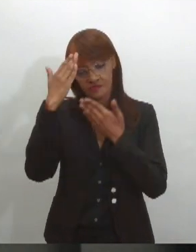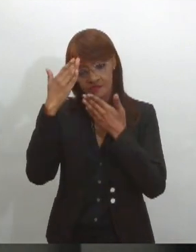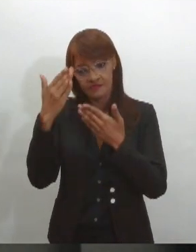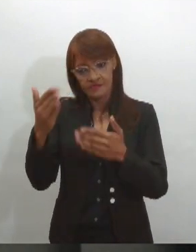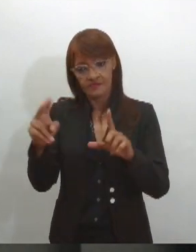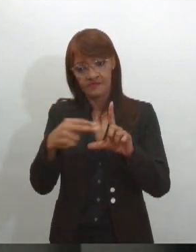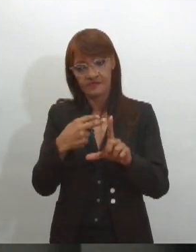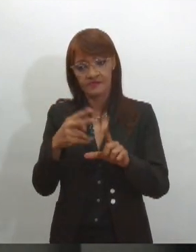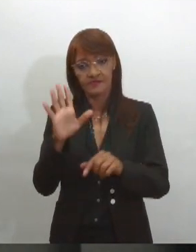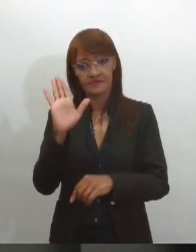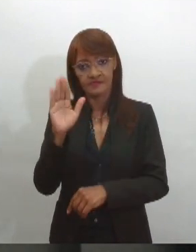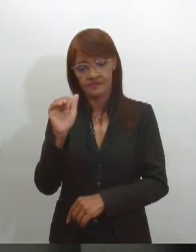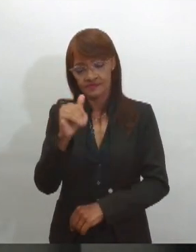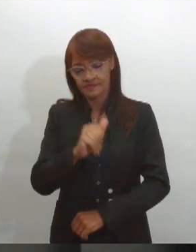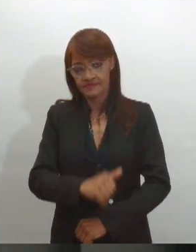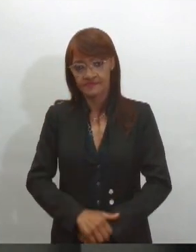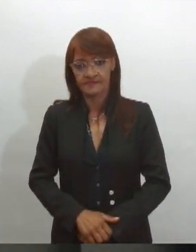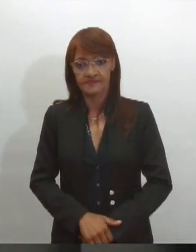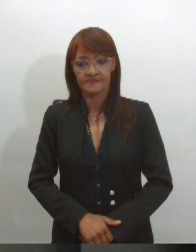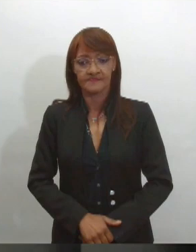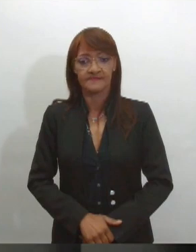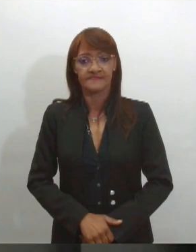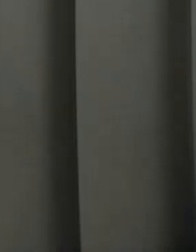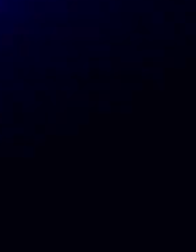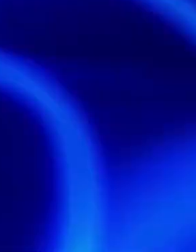Até o nosso próximo encontro. Espero vocês. Tchau, tchau.